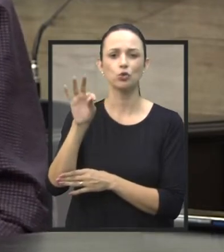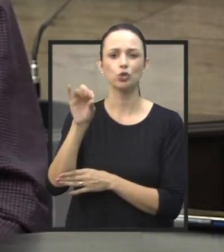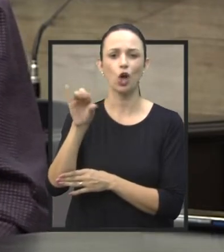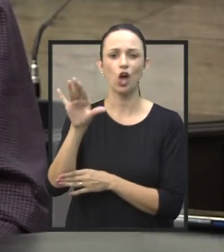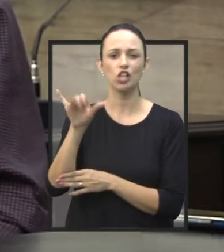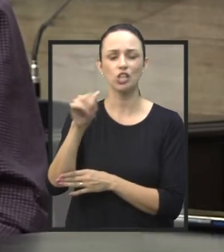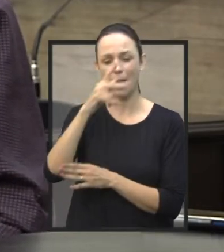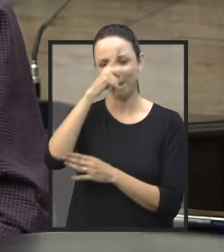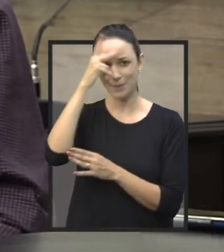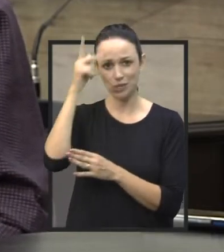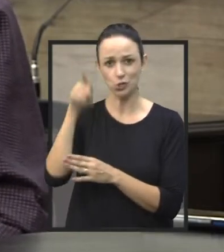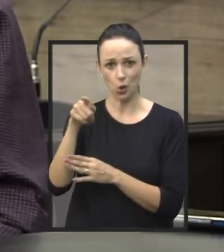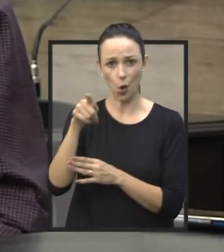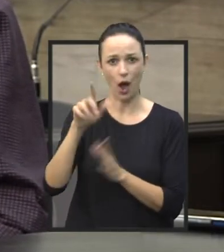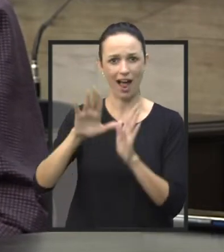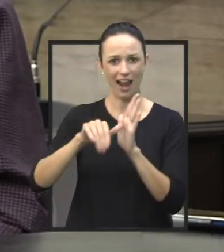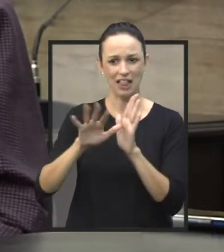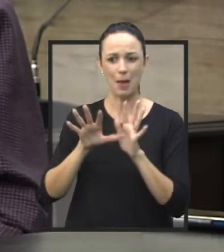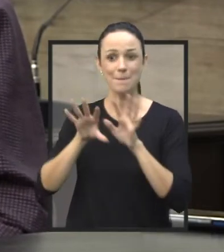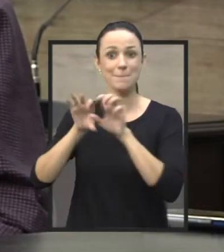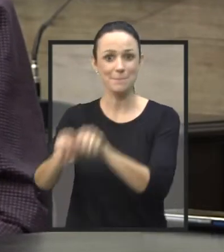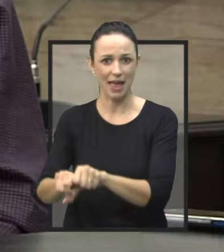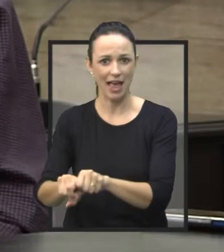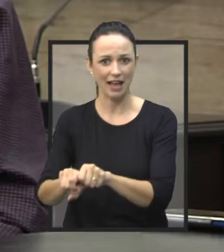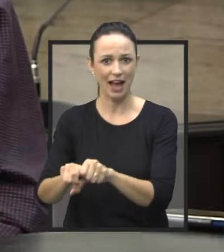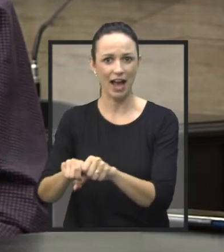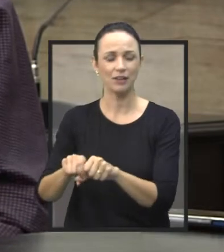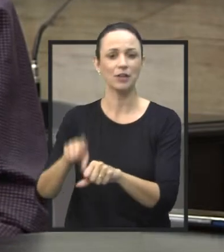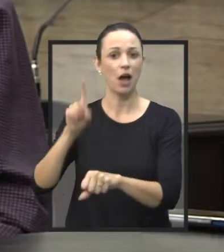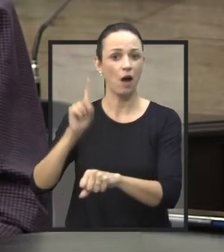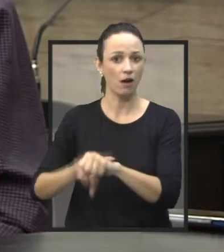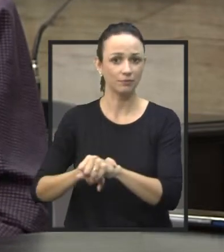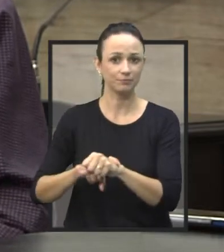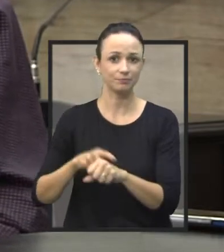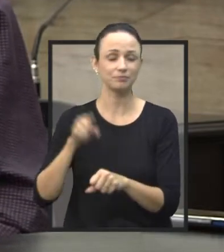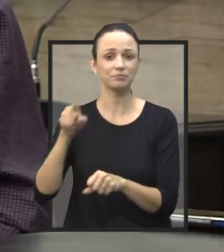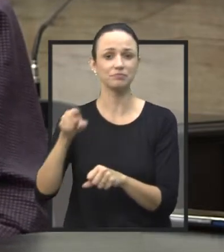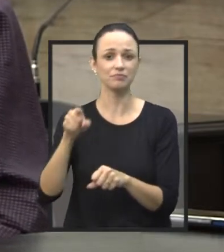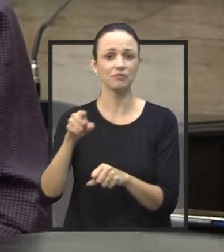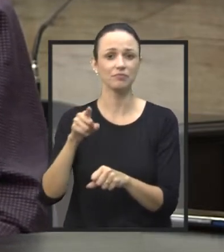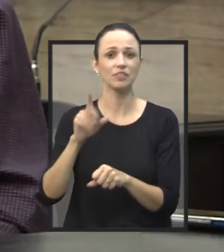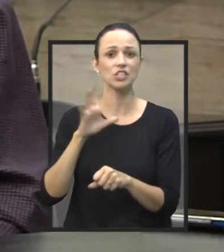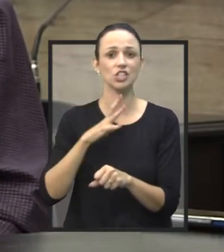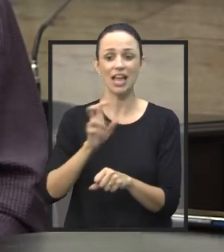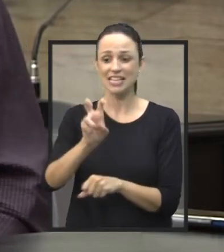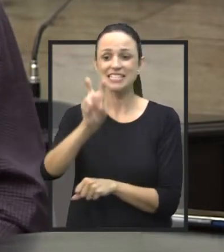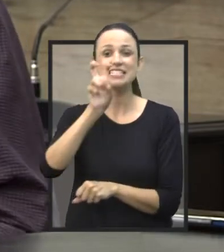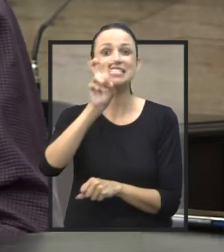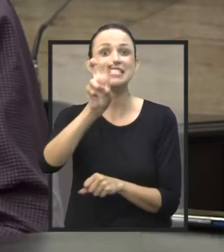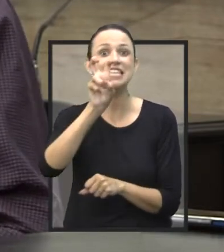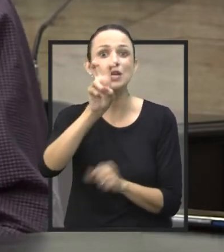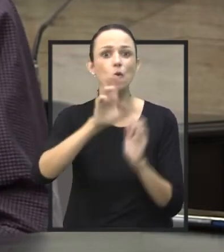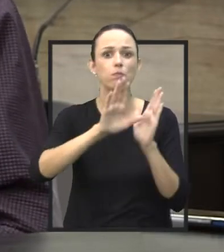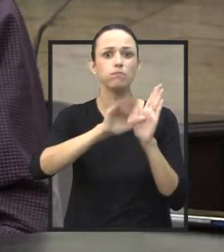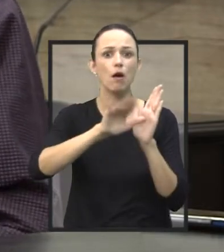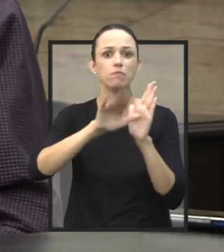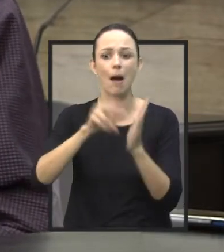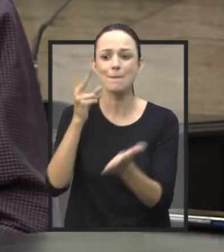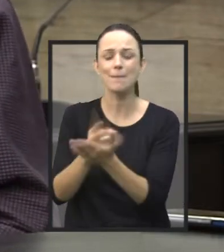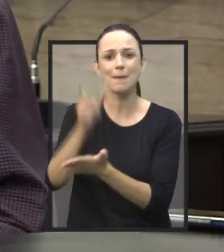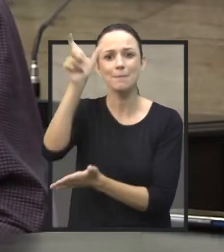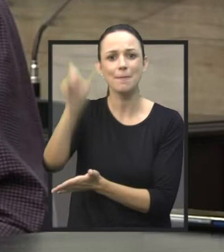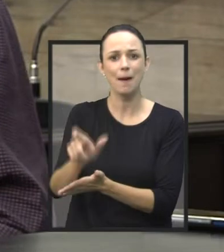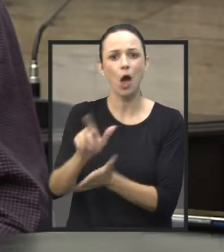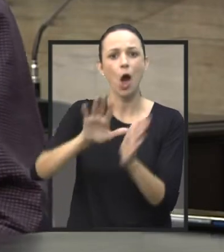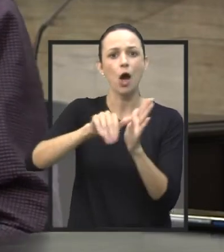foi falado aqui na tribuna, por outro vereador, a pessoa já sabe, são cinco delitos consecutivos da mesma pessoa, ele é